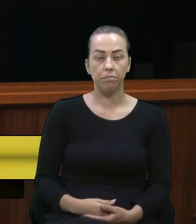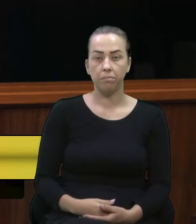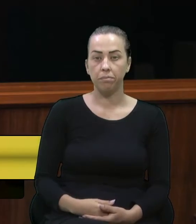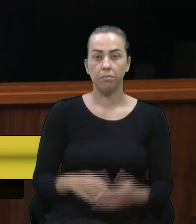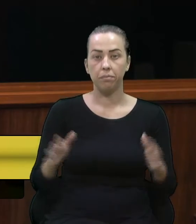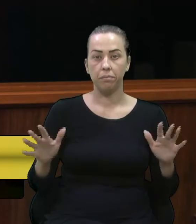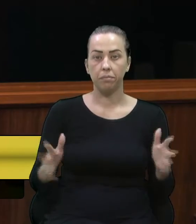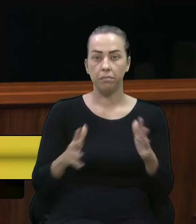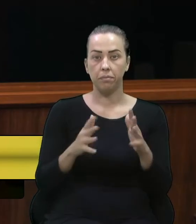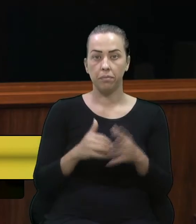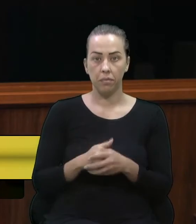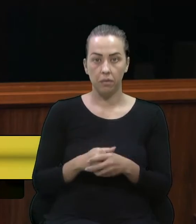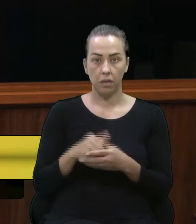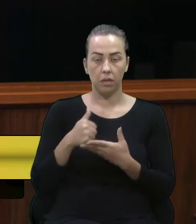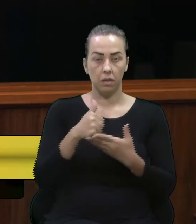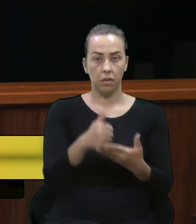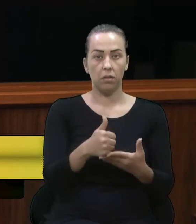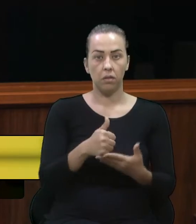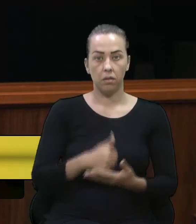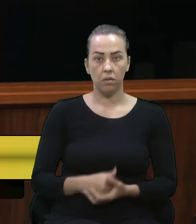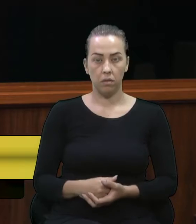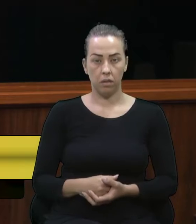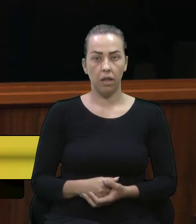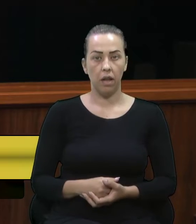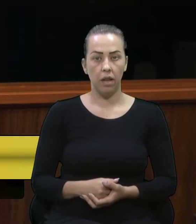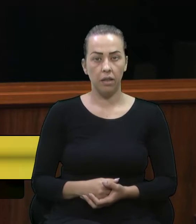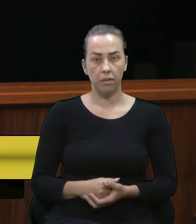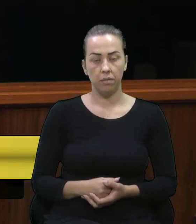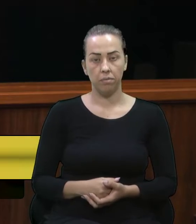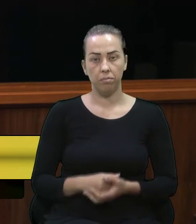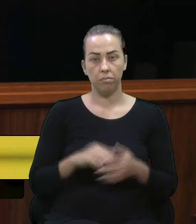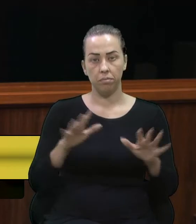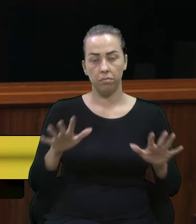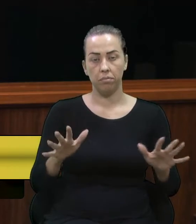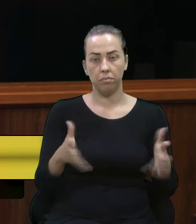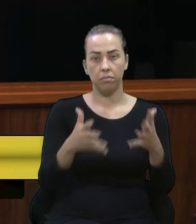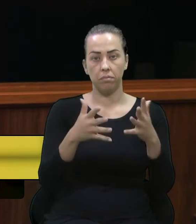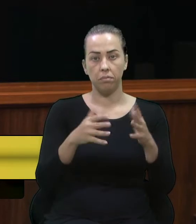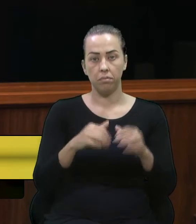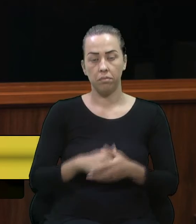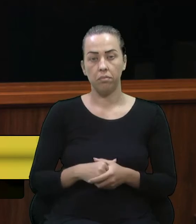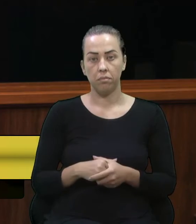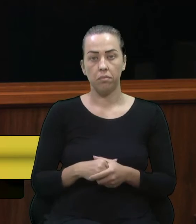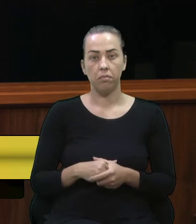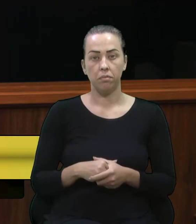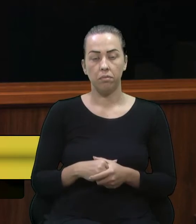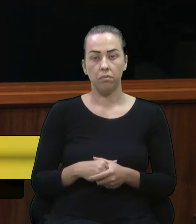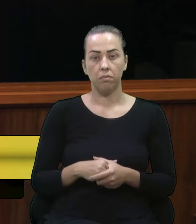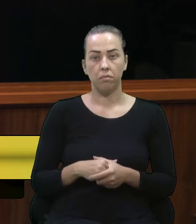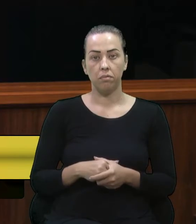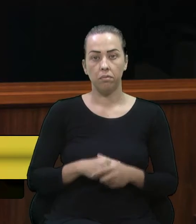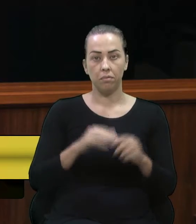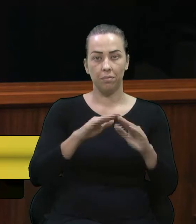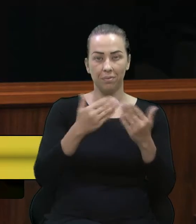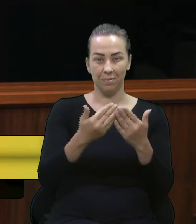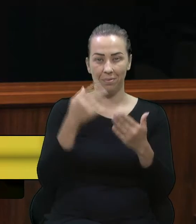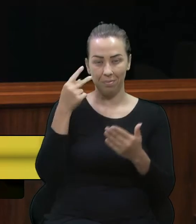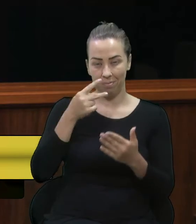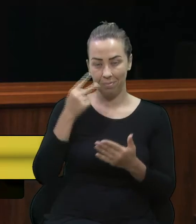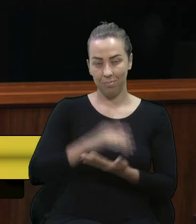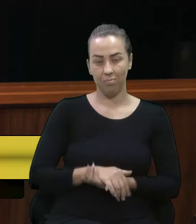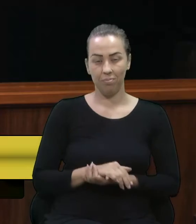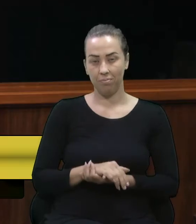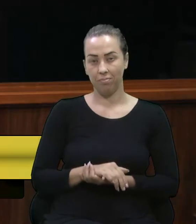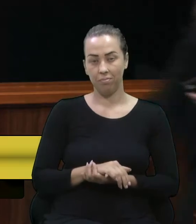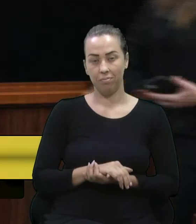incentivar, apoiar. Então, destacar essa questão. Lembrar os colegas vereadores que as